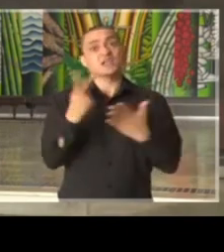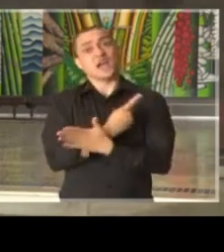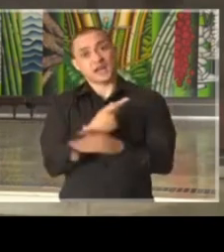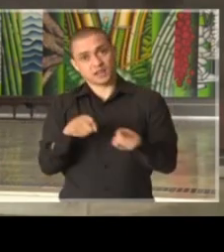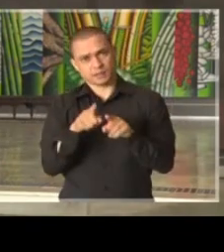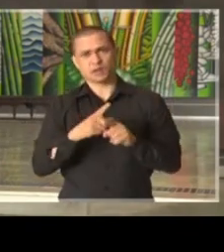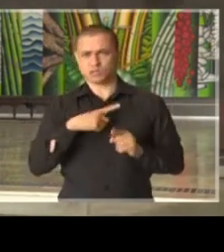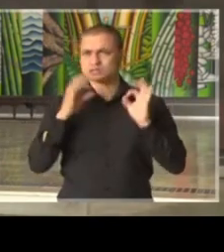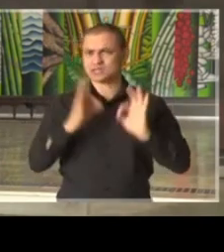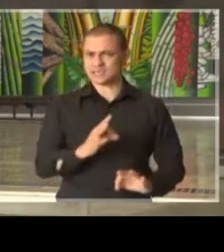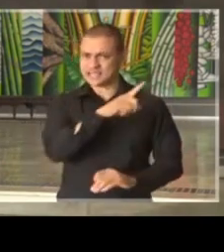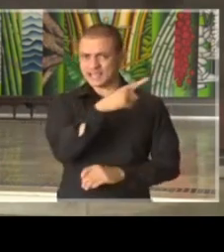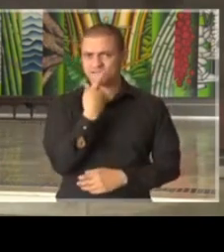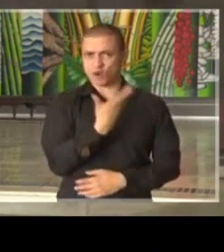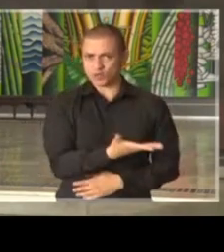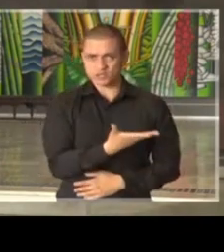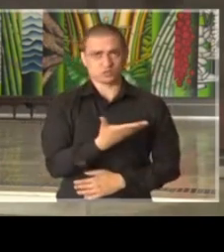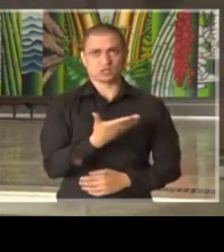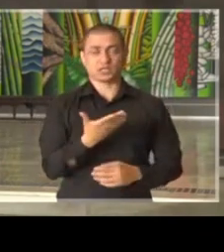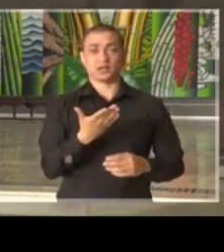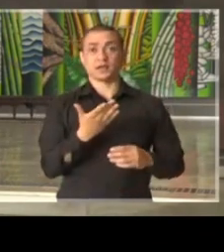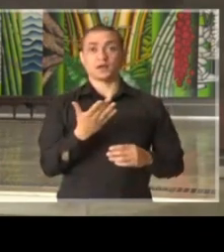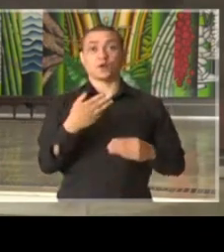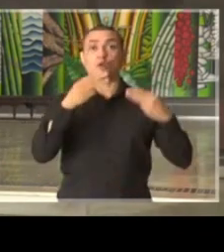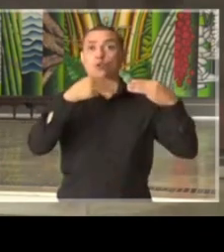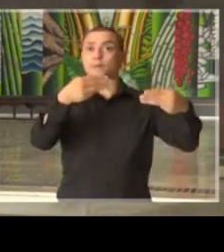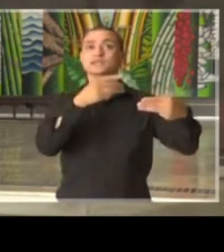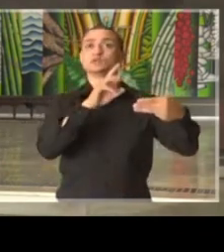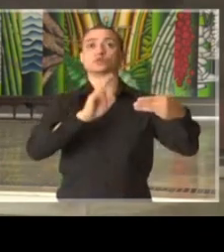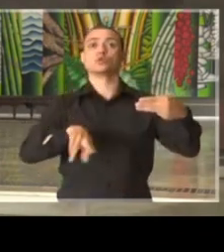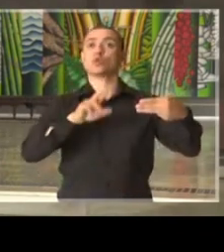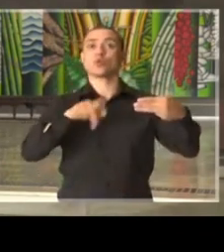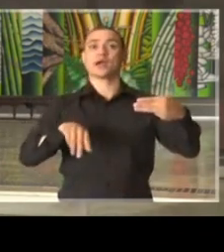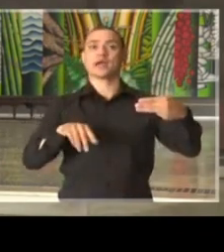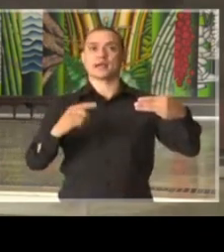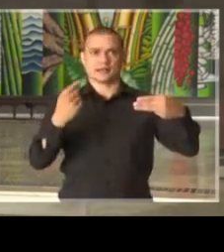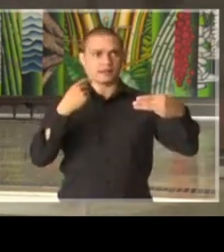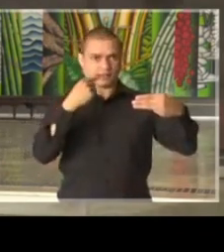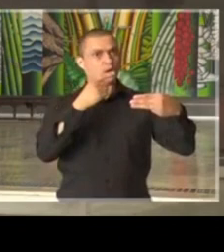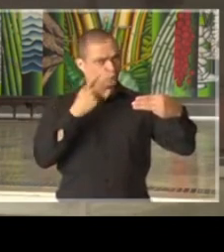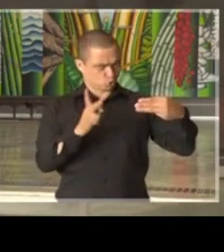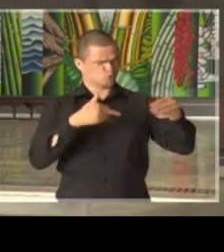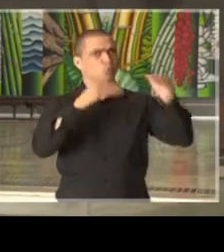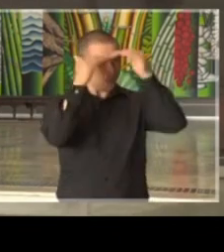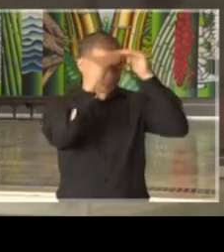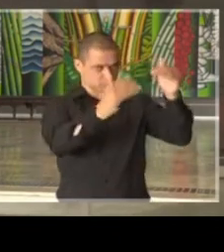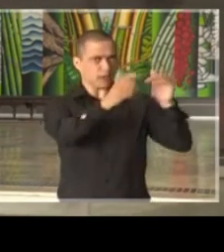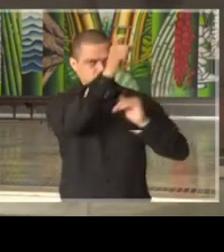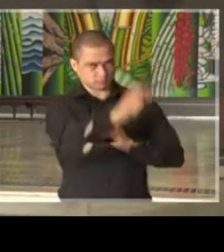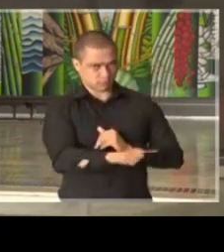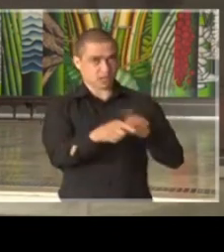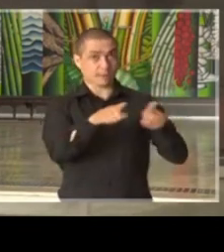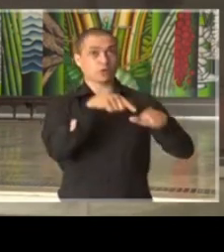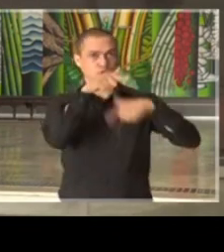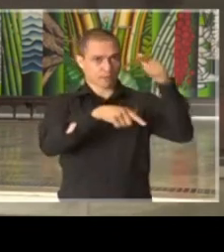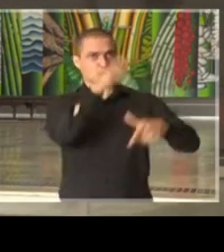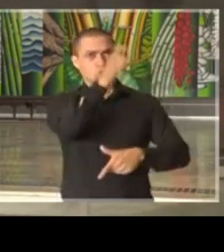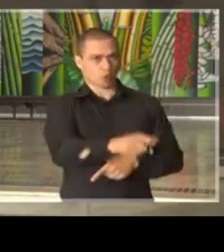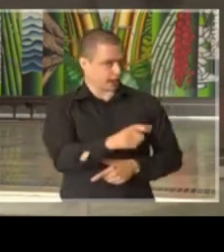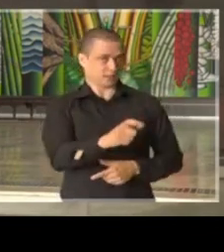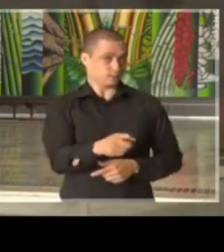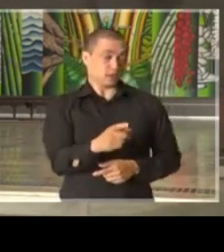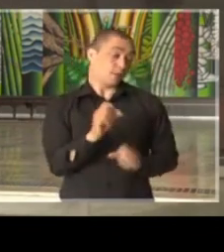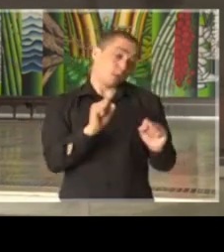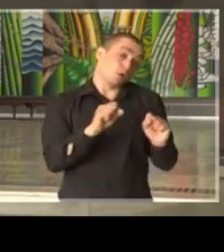Tenho certeza que foi um momento dessa natureza do ministro, isso não tira o respeito que temos tido por ele e pela boa conduta que ele tem